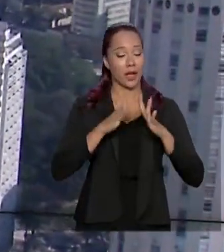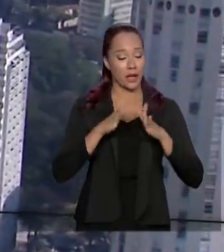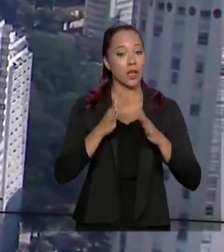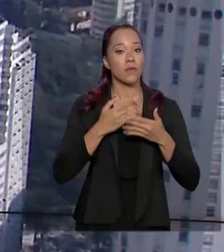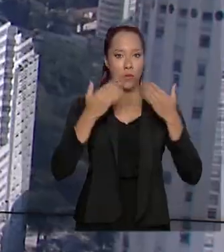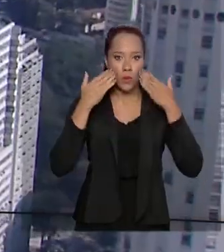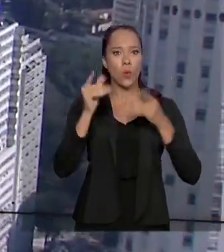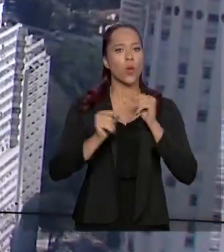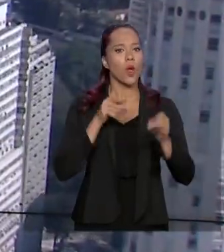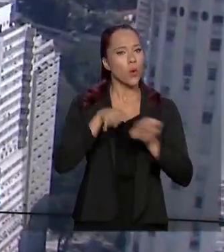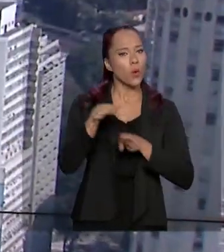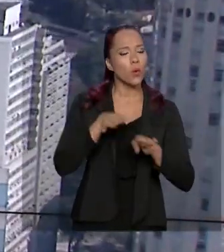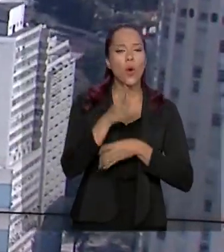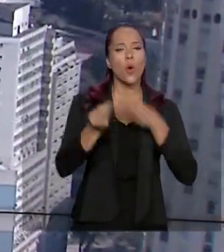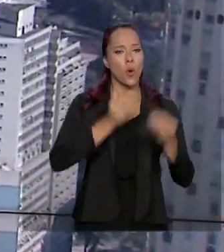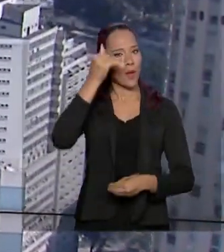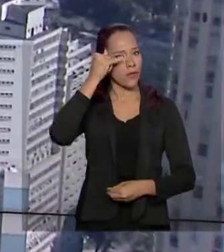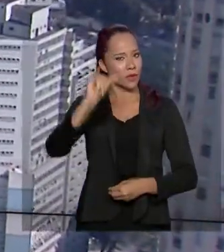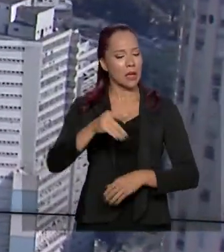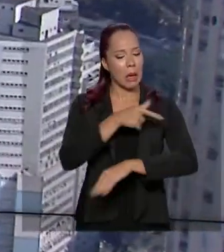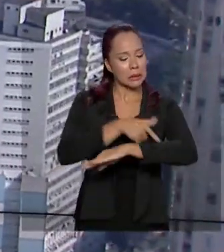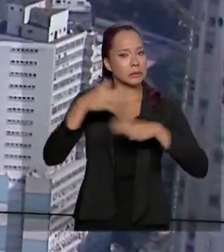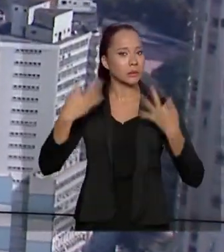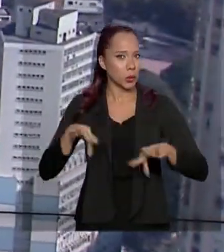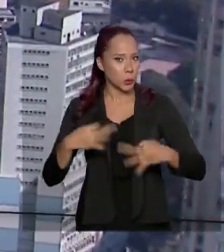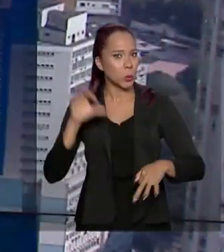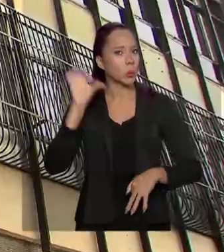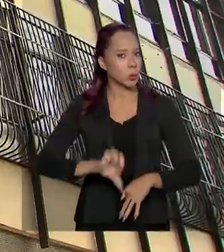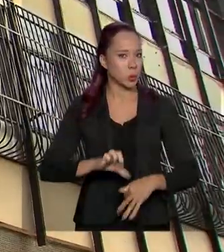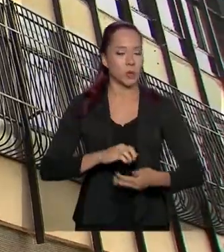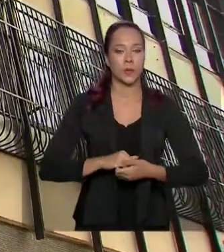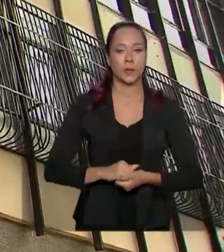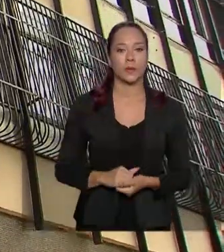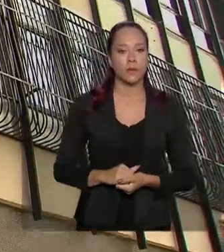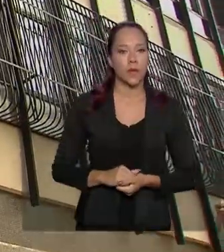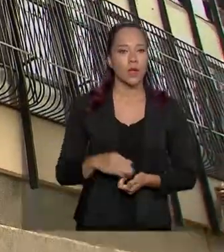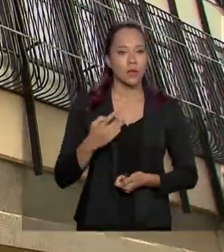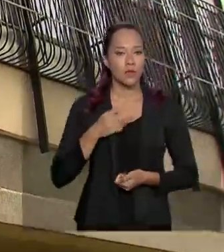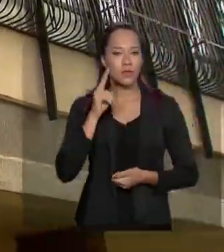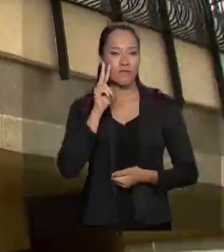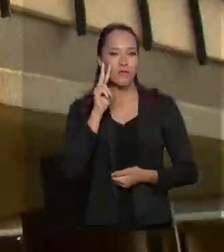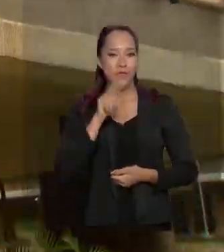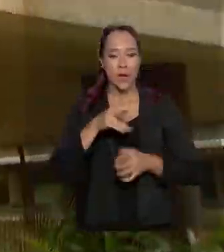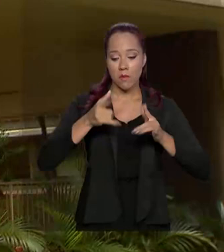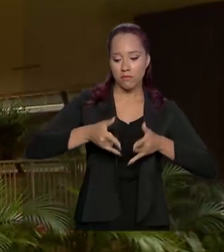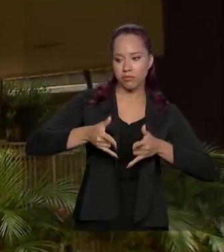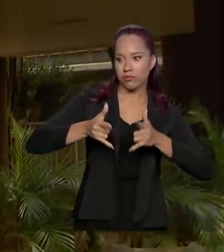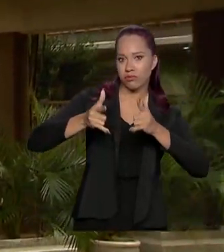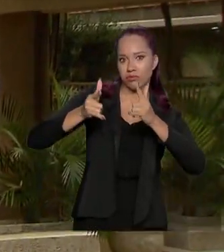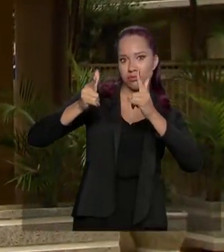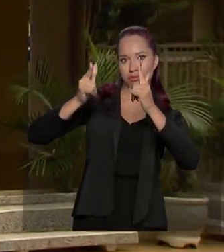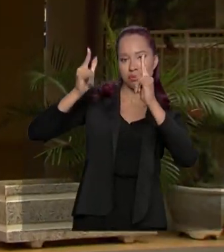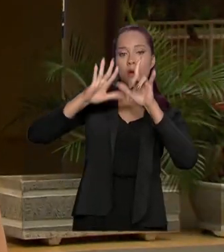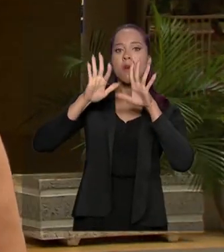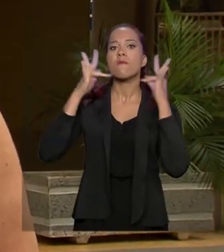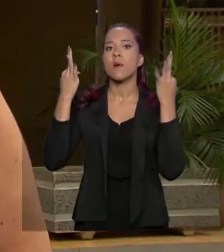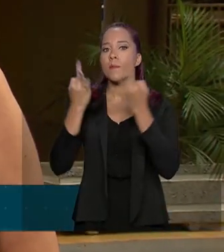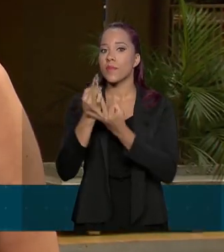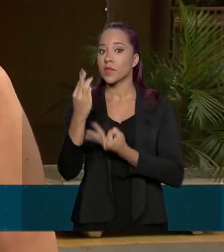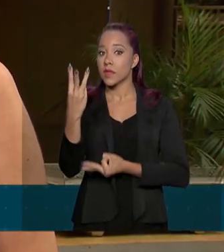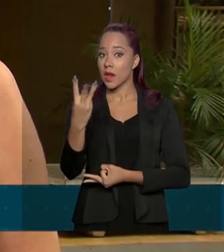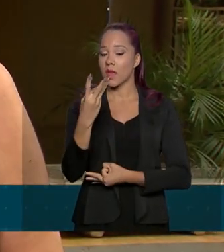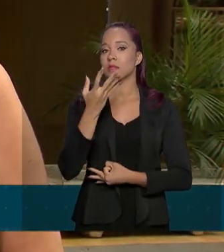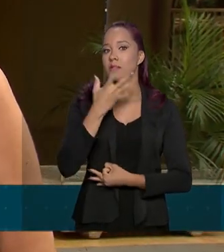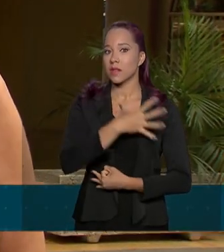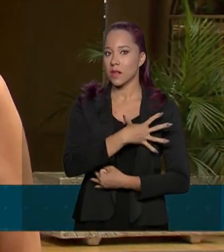agora algumas dicas para evitar machucados mais graves. A gente está na frente de um prédio onde mora uma família com três crianças,